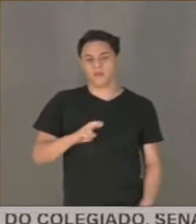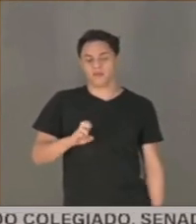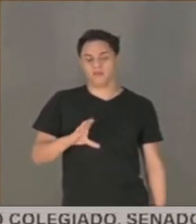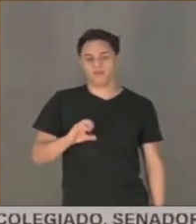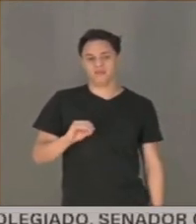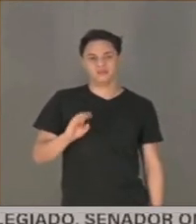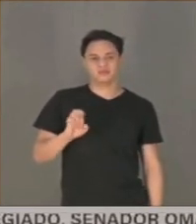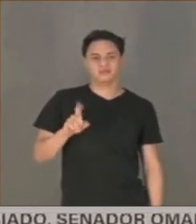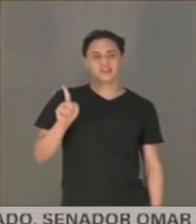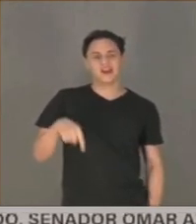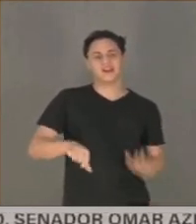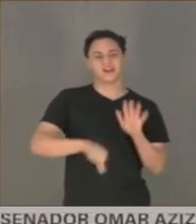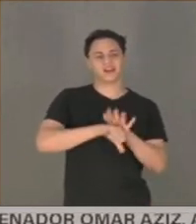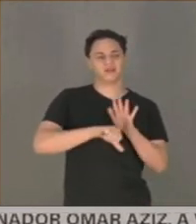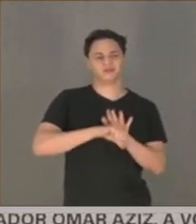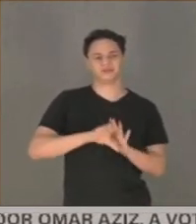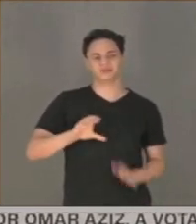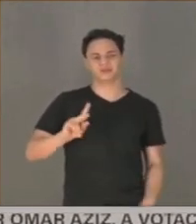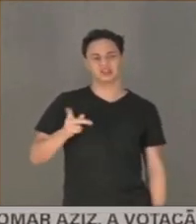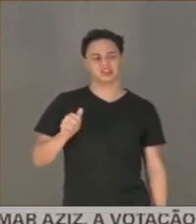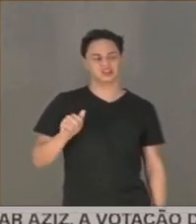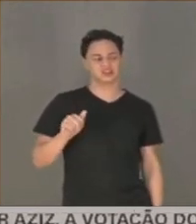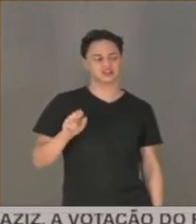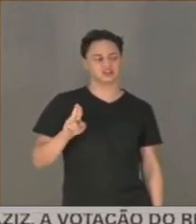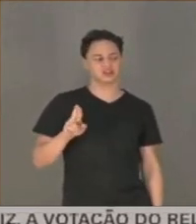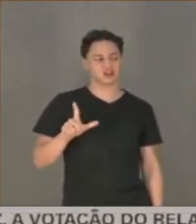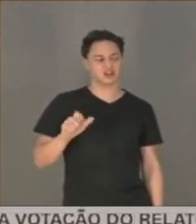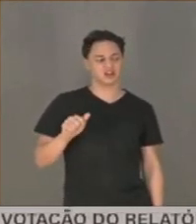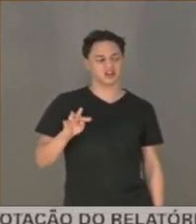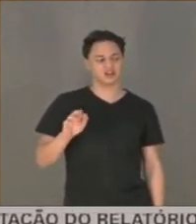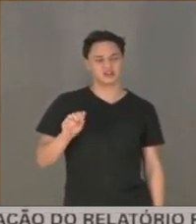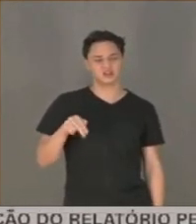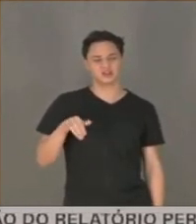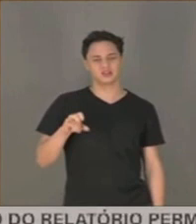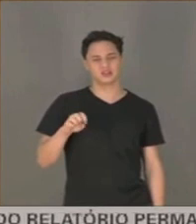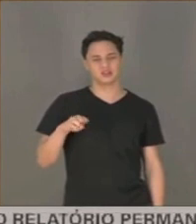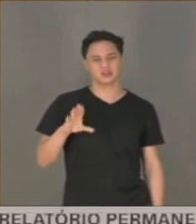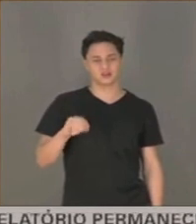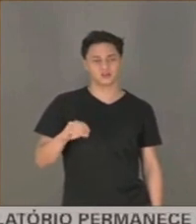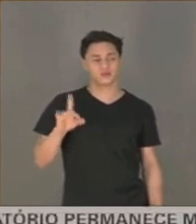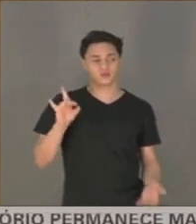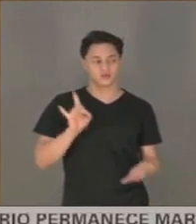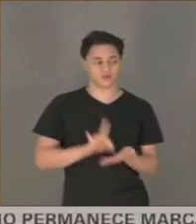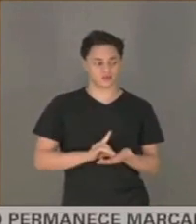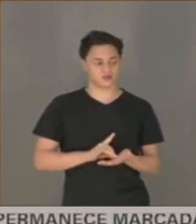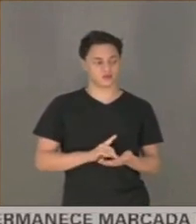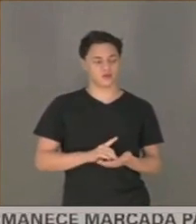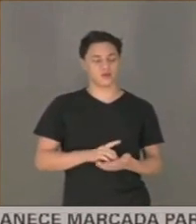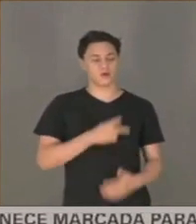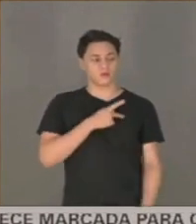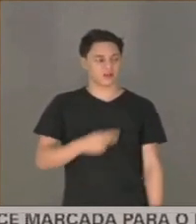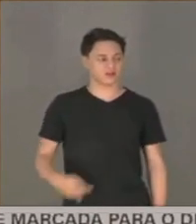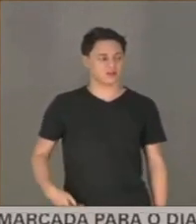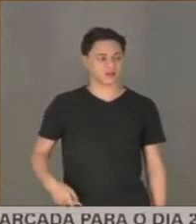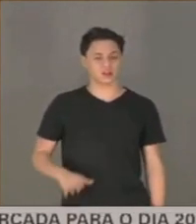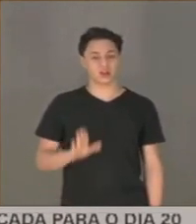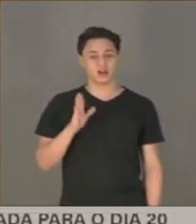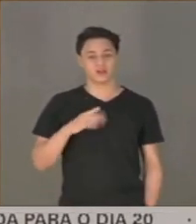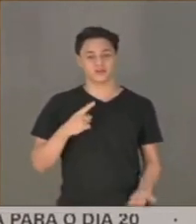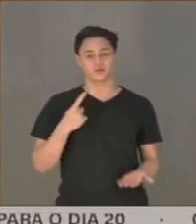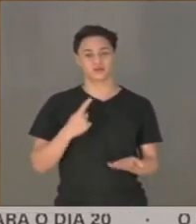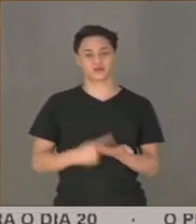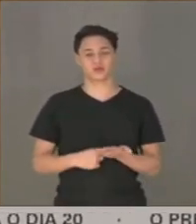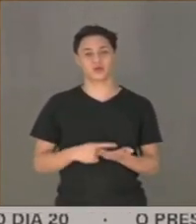charlatanismo. Fato. O presidente apostou na imunidade de rebanho. Isso é